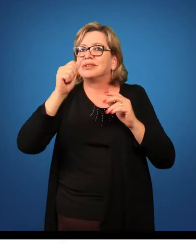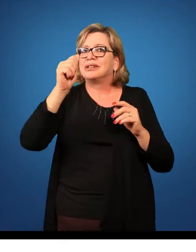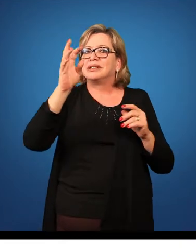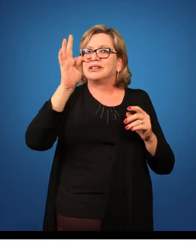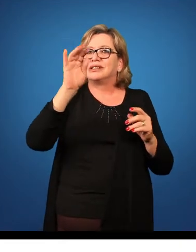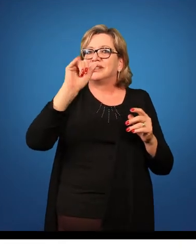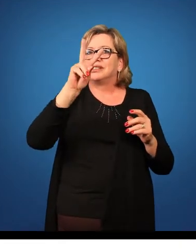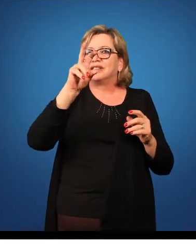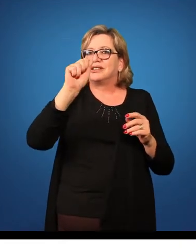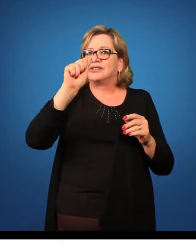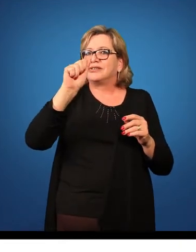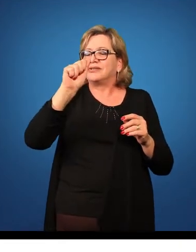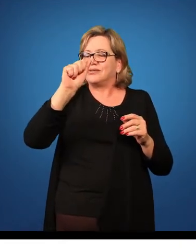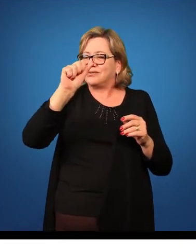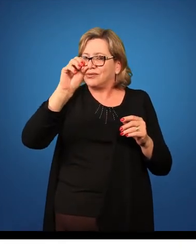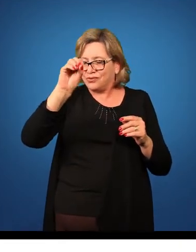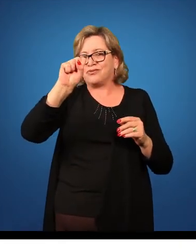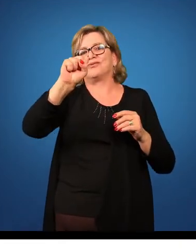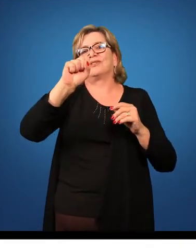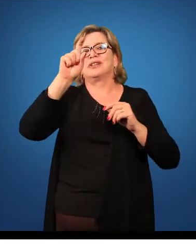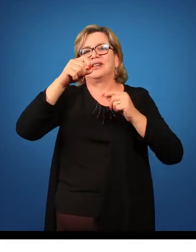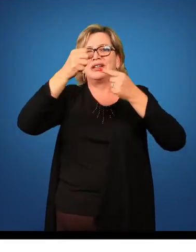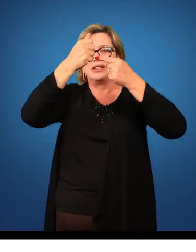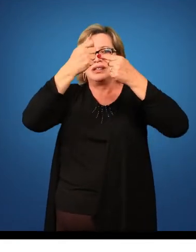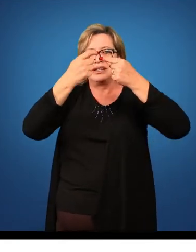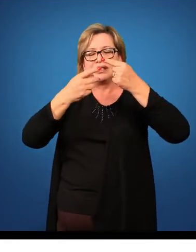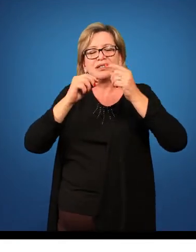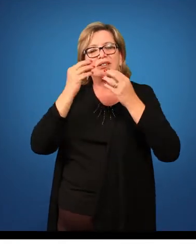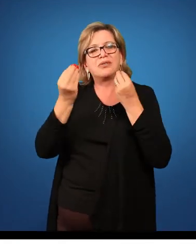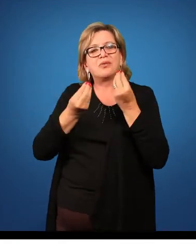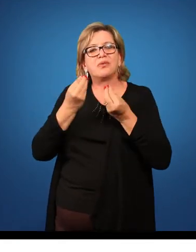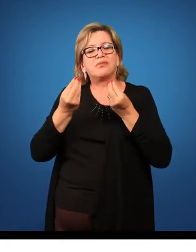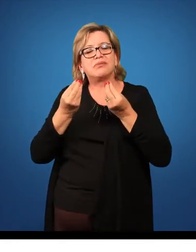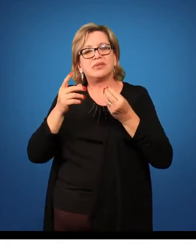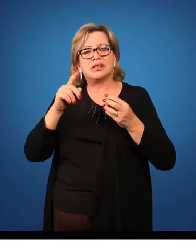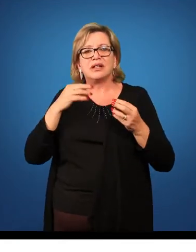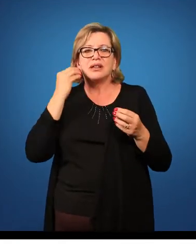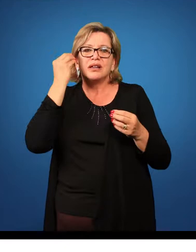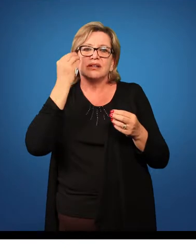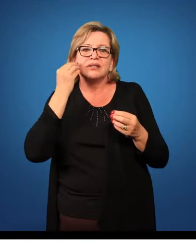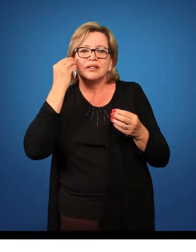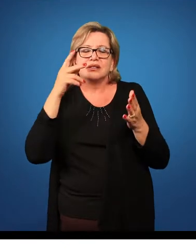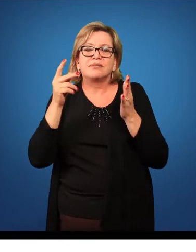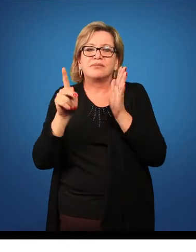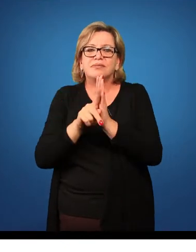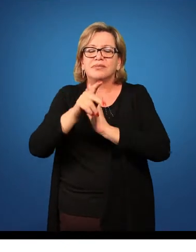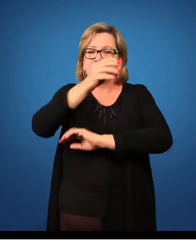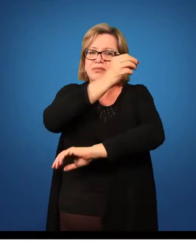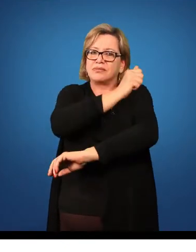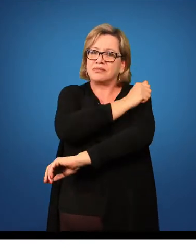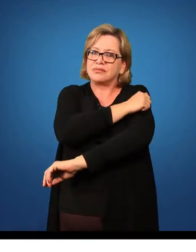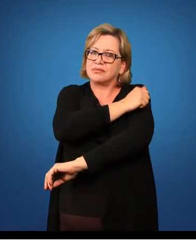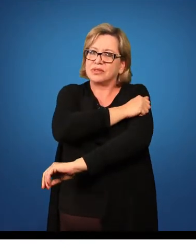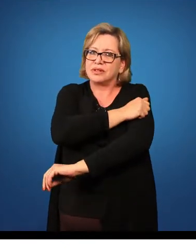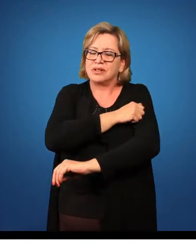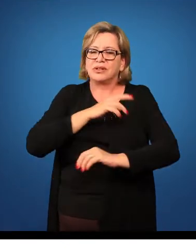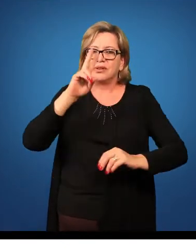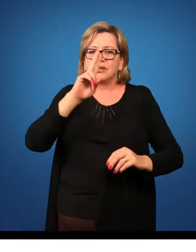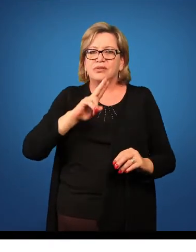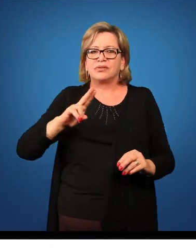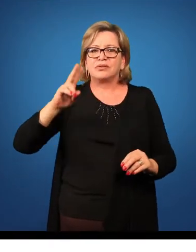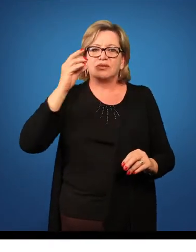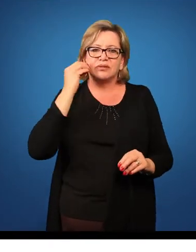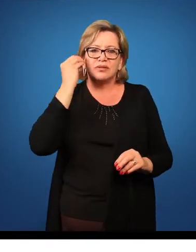Quais são as suas características? Então, eles são caracterizados pela experiência direta do aluno, a partir da vivência de diversos